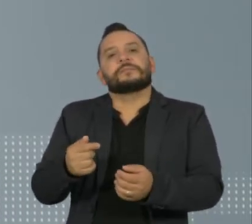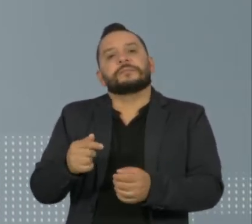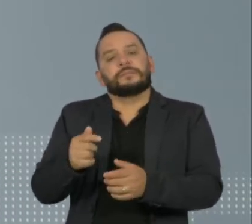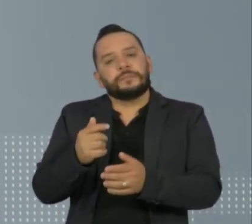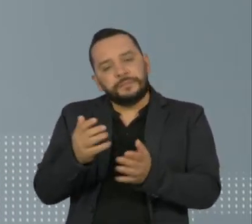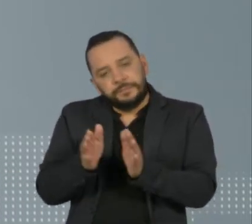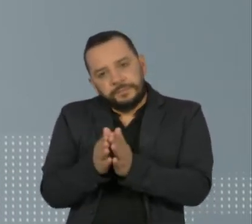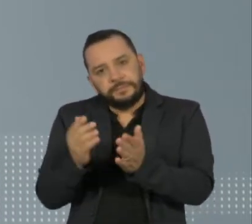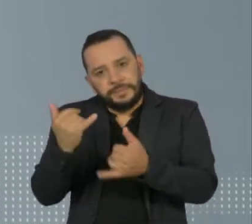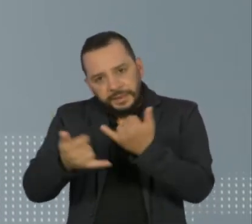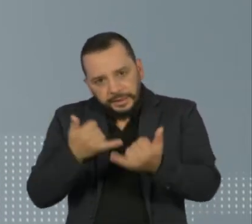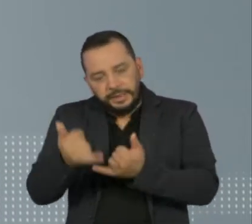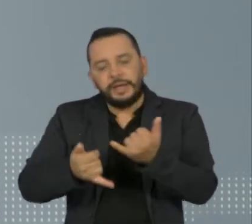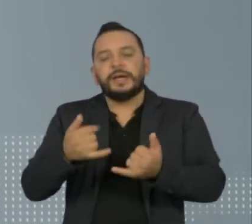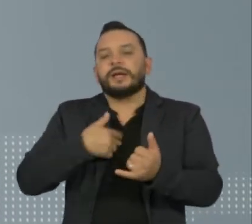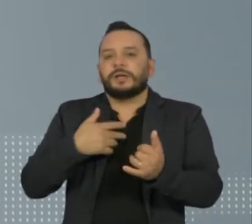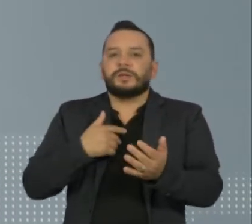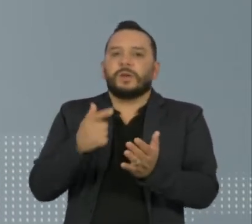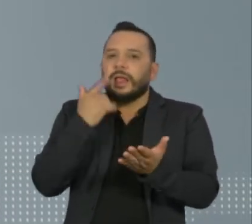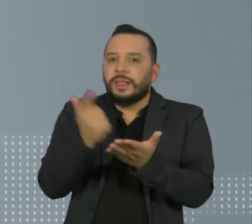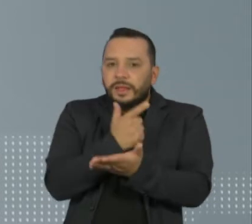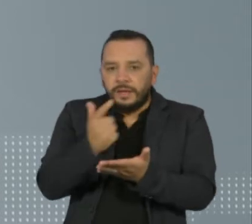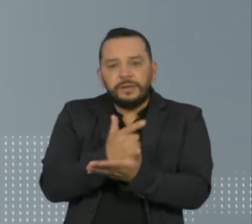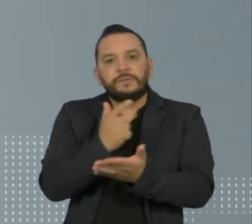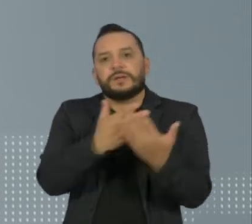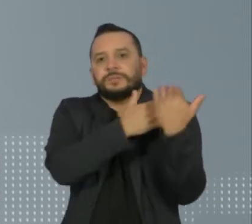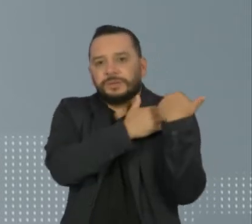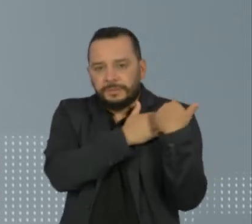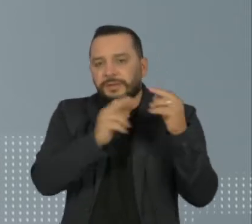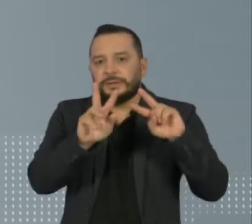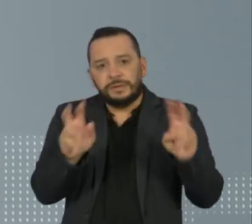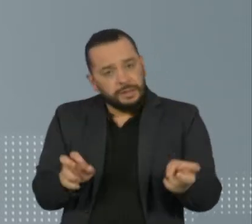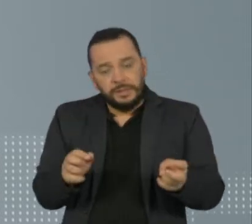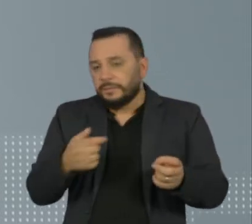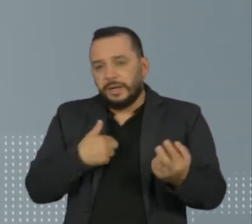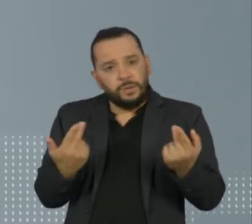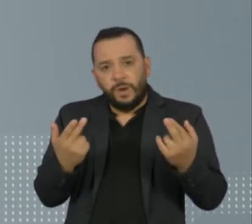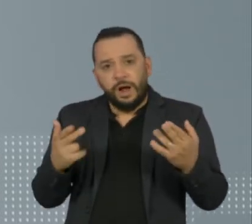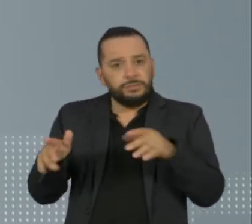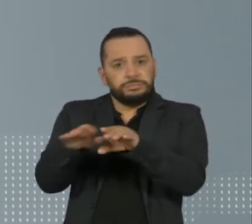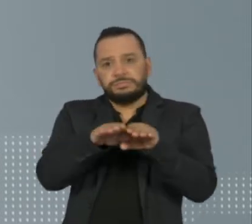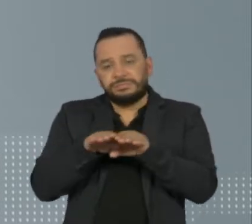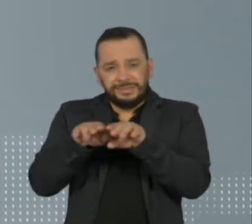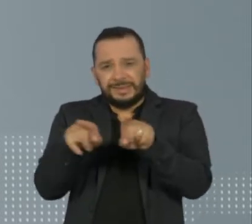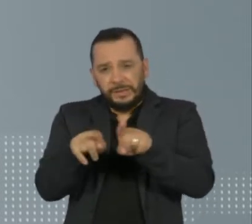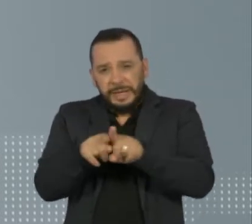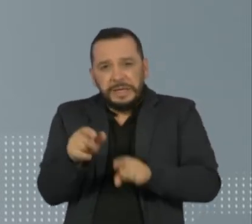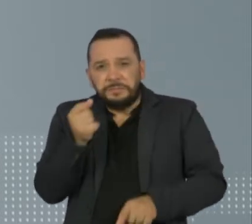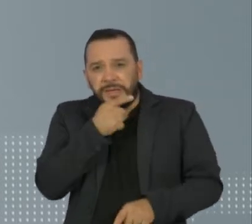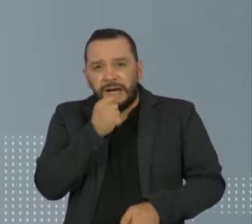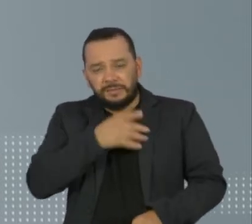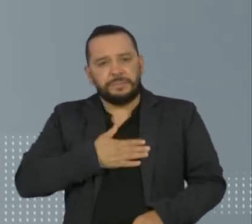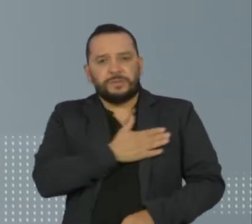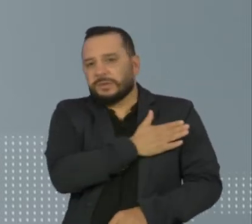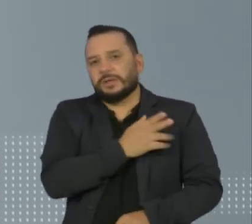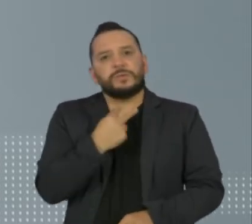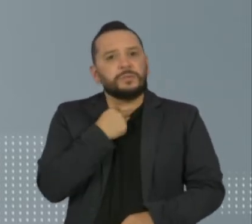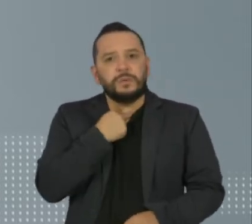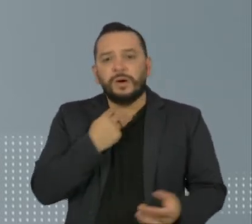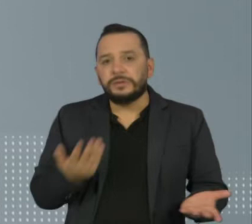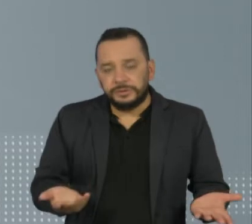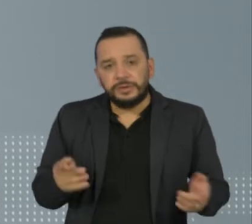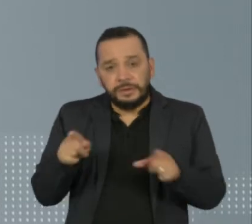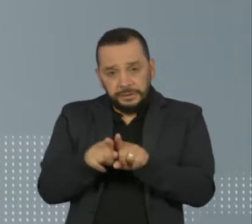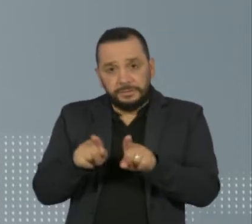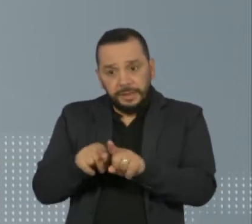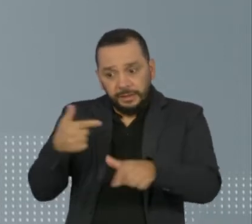papéis e temas entre meninos e meninas. Combater piadas sexistas. Dividir igualmente as tarefas